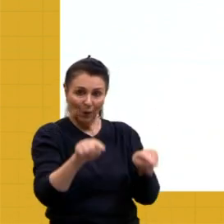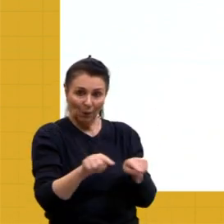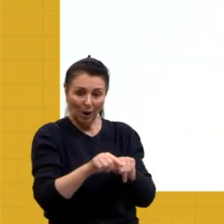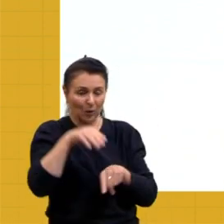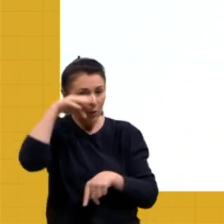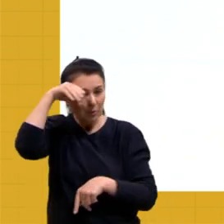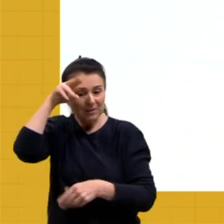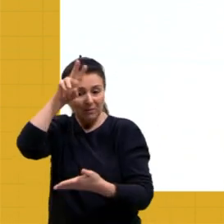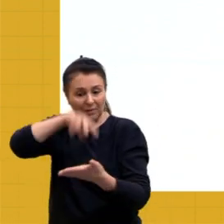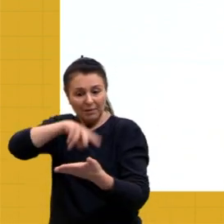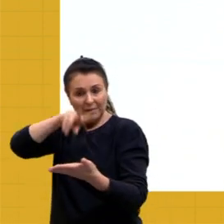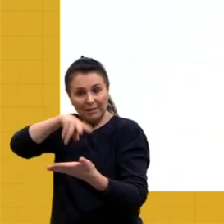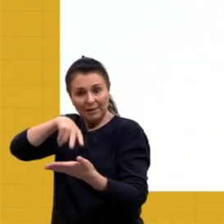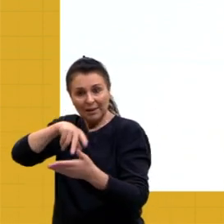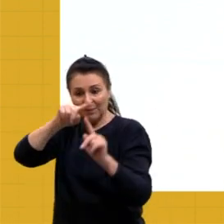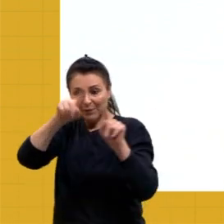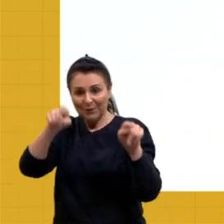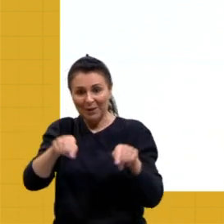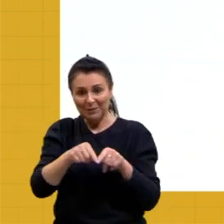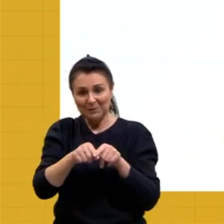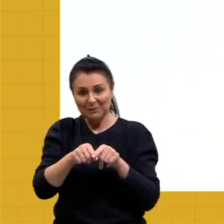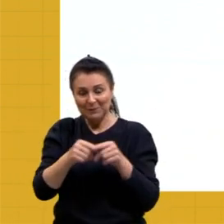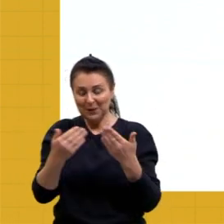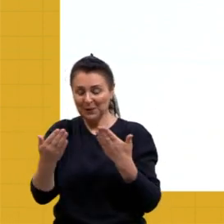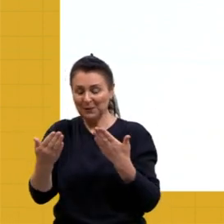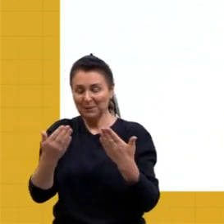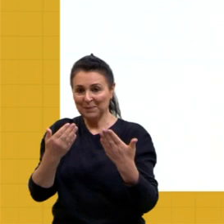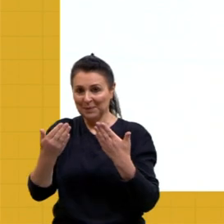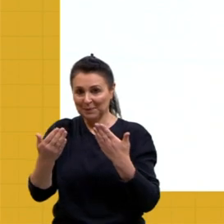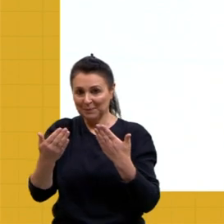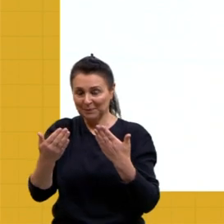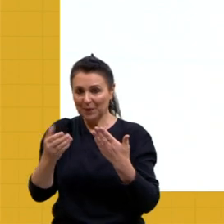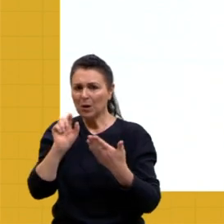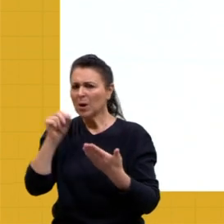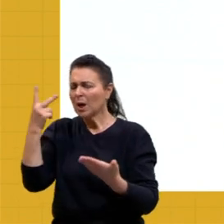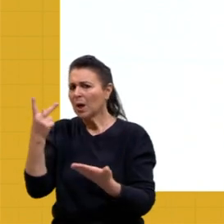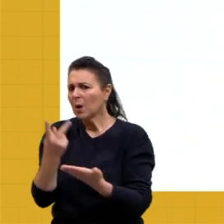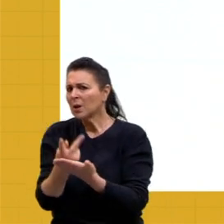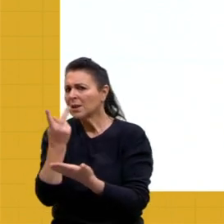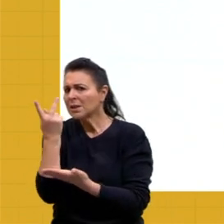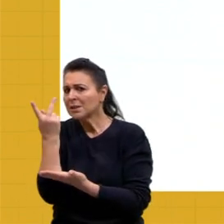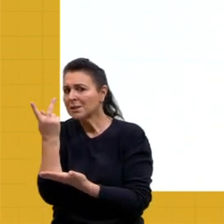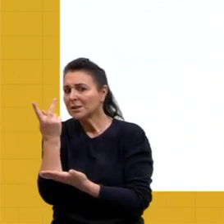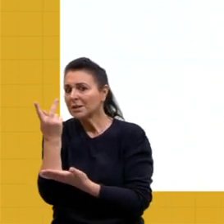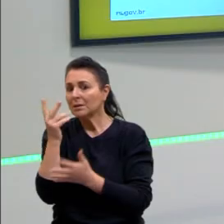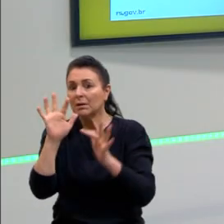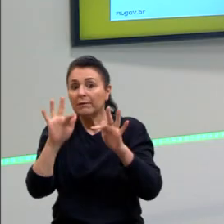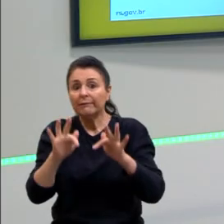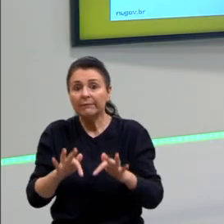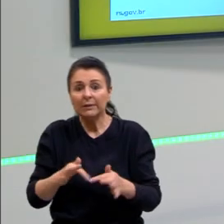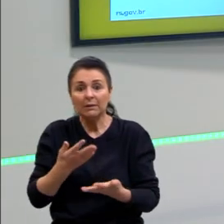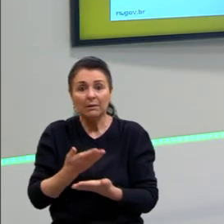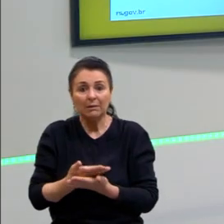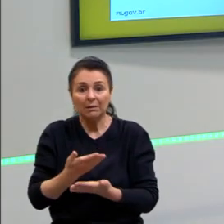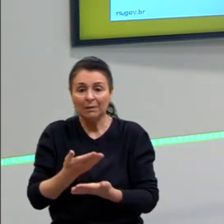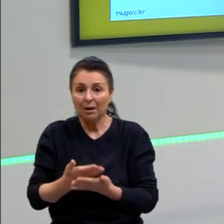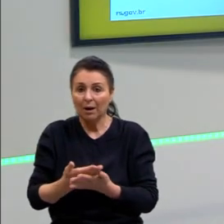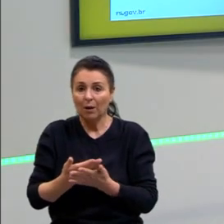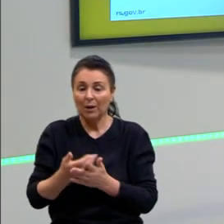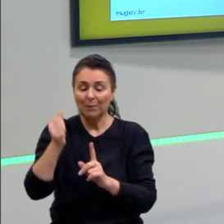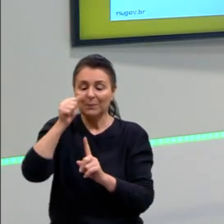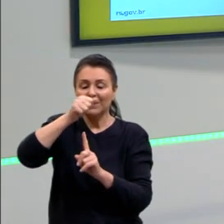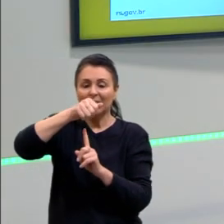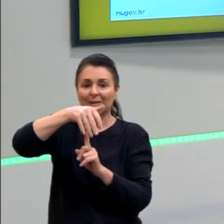observem, leiam bem eles, tá, gurizada? E aí, o que que acontece? Chegamos ao final da nossa aula, tá, de matriz